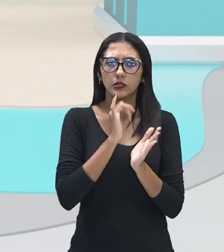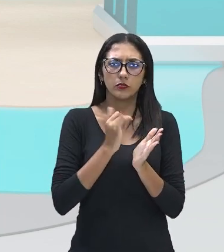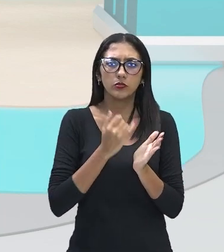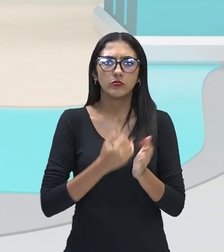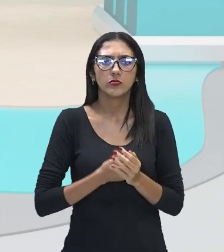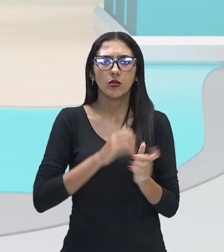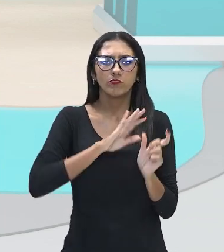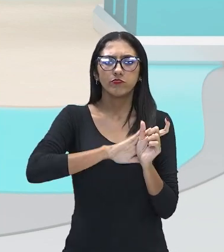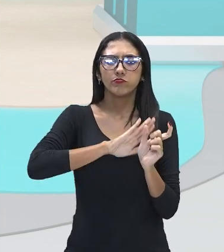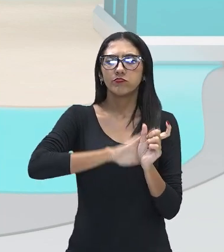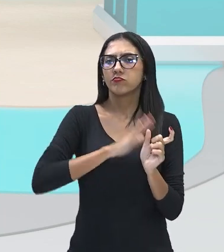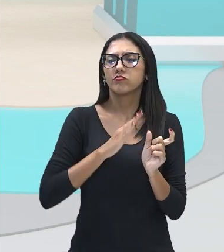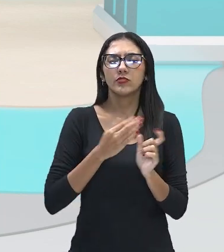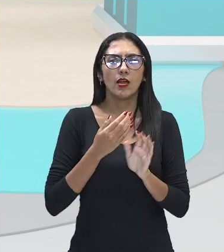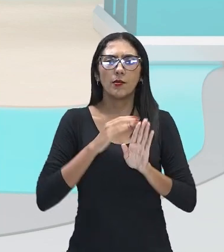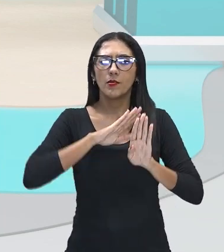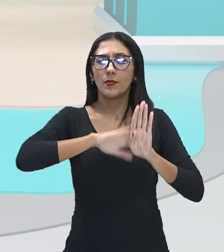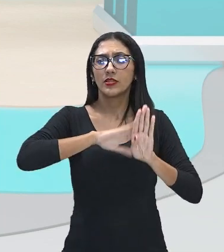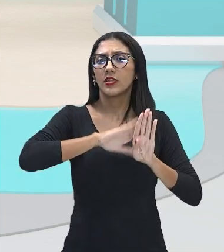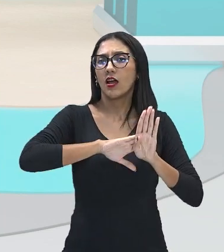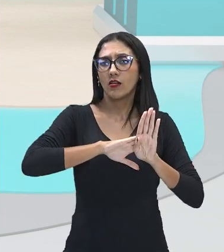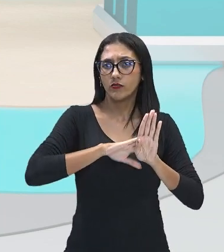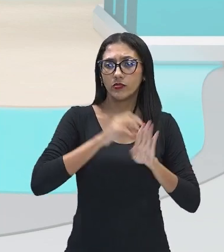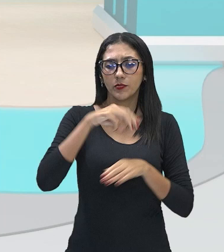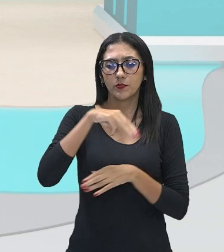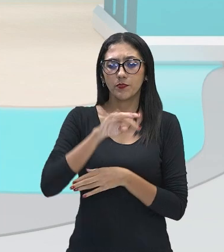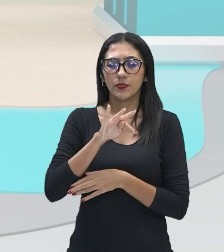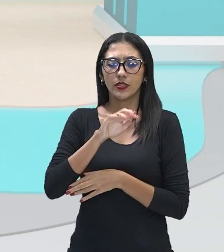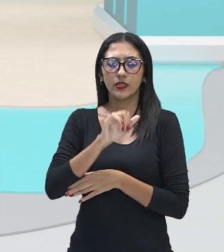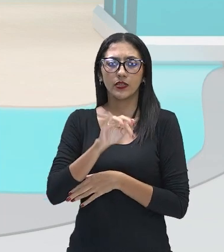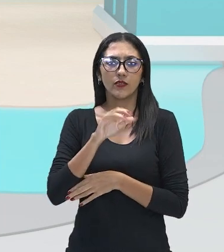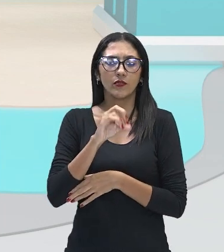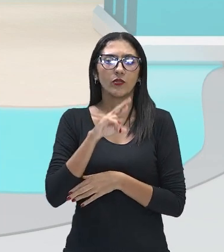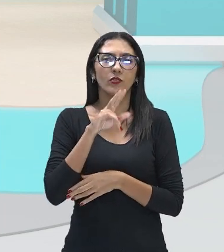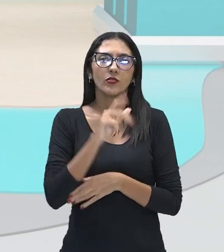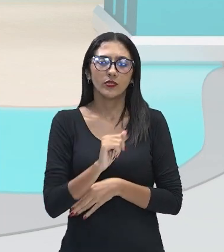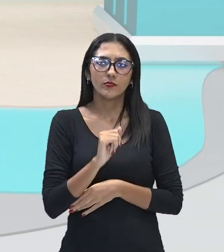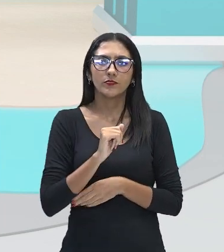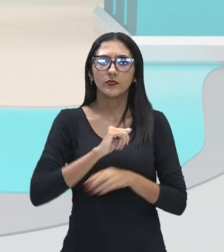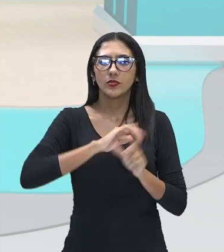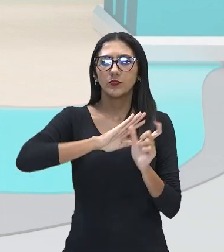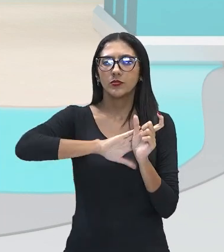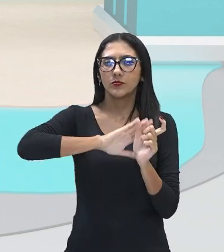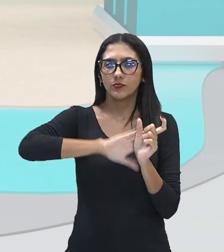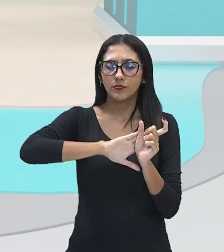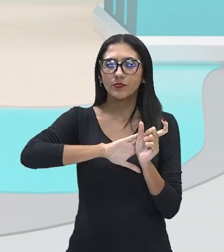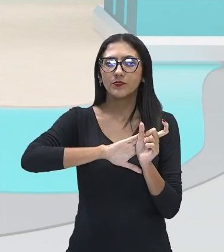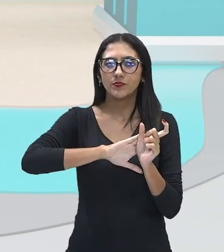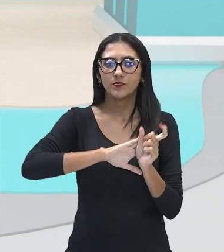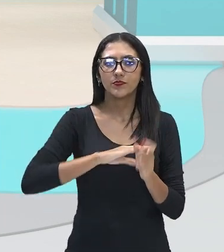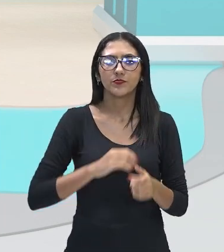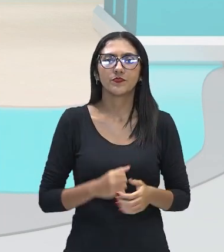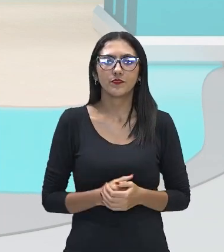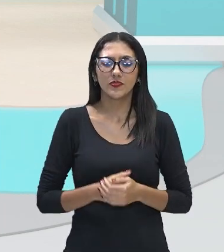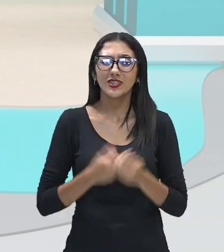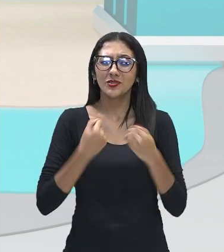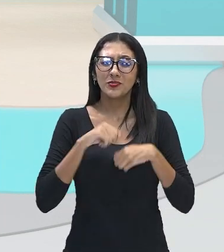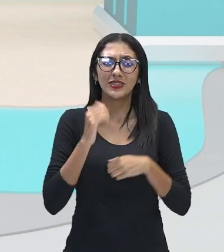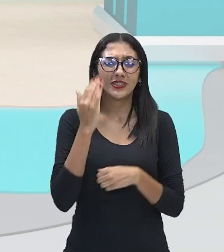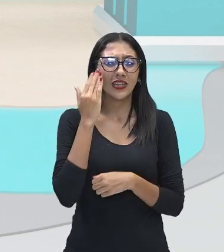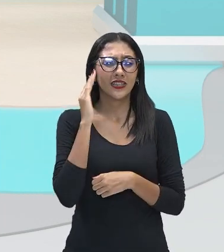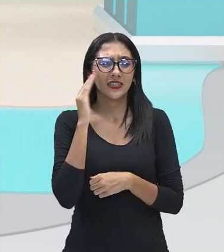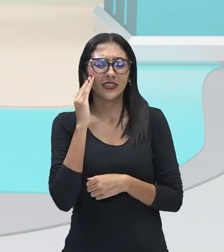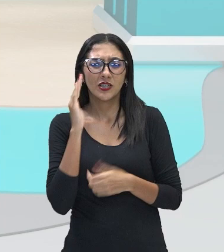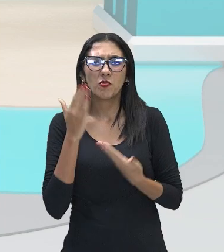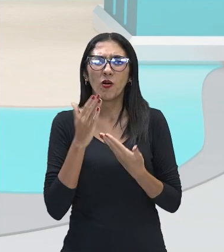sentido de metáfora, metafórico. Ou seja, eu preciso fazer uma interpretação para que eu consiga identificar o sentido